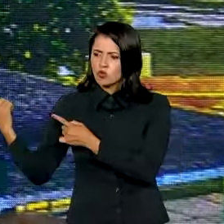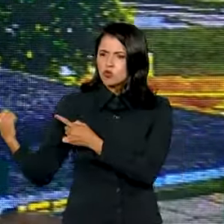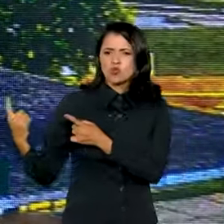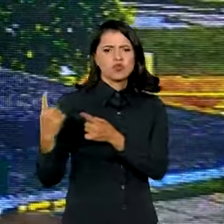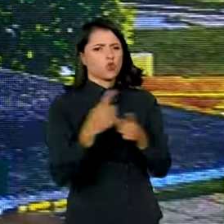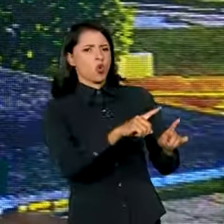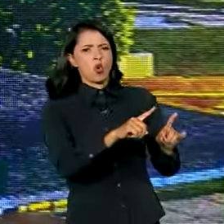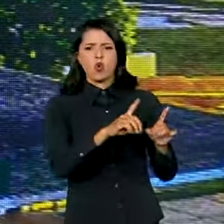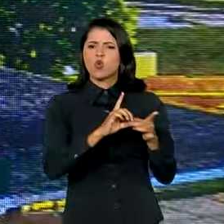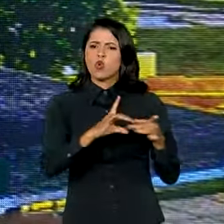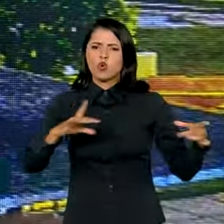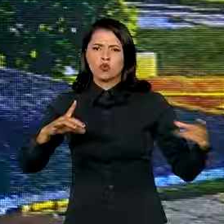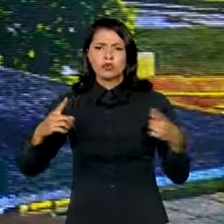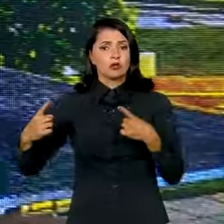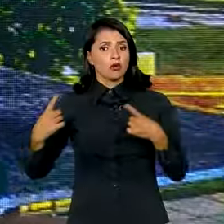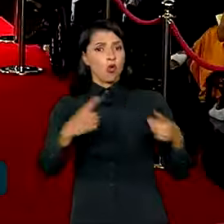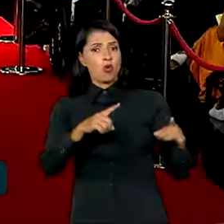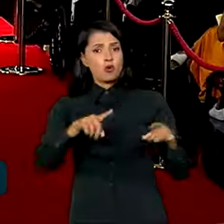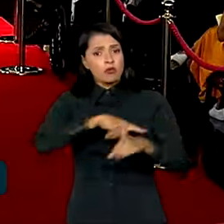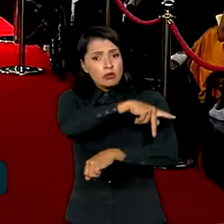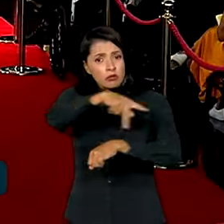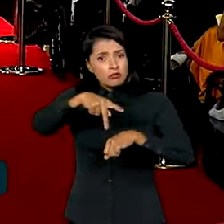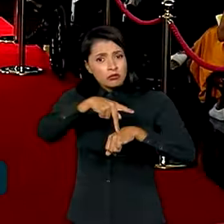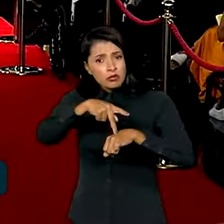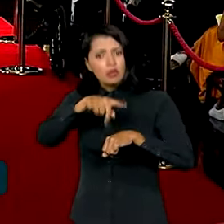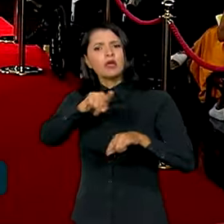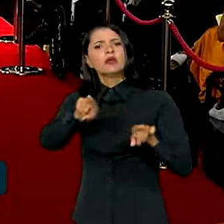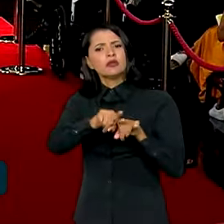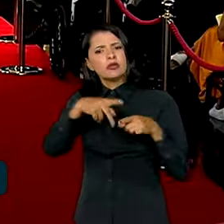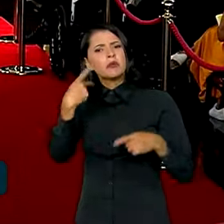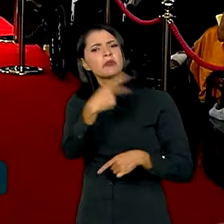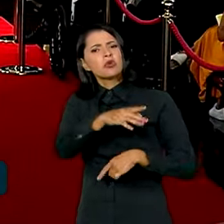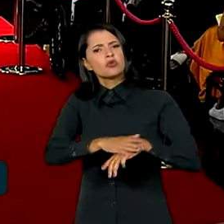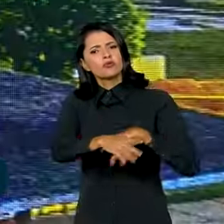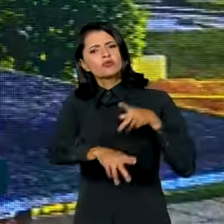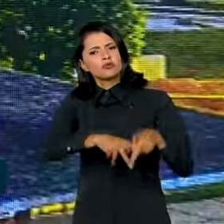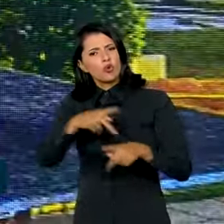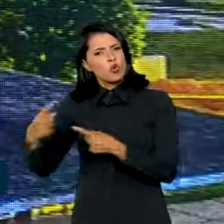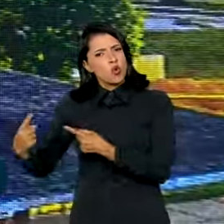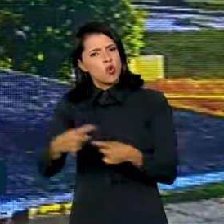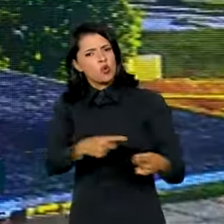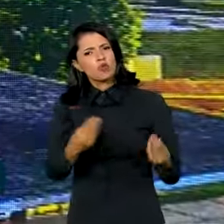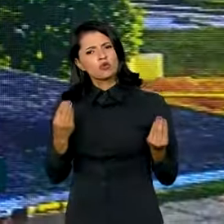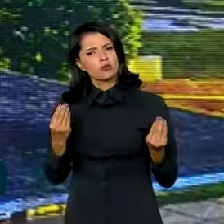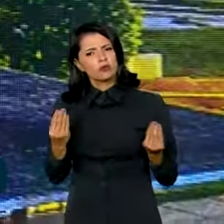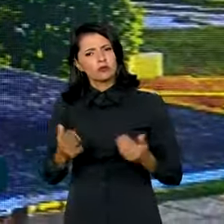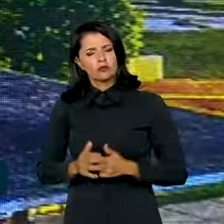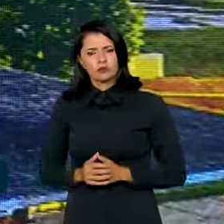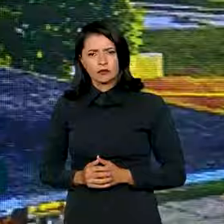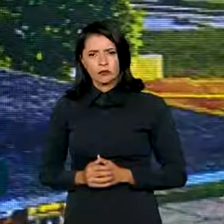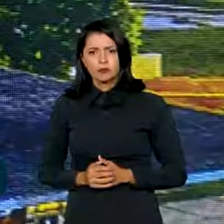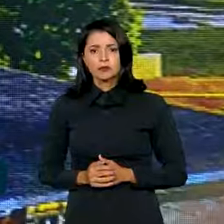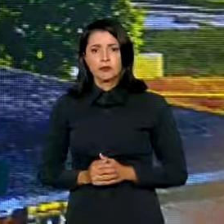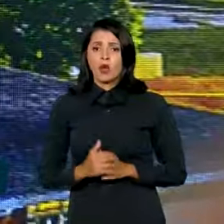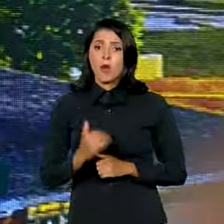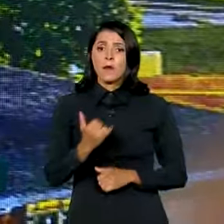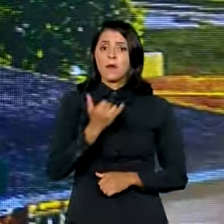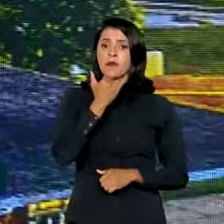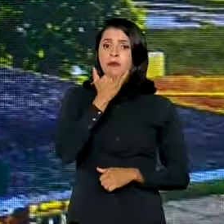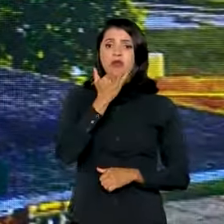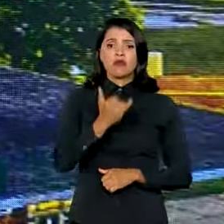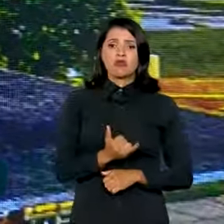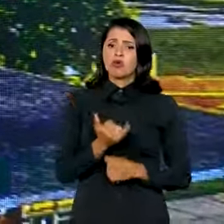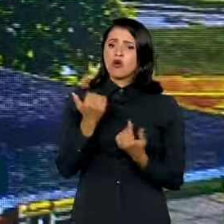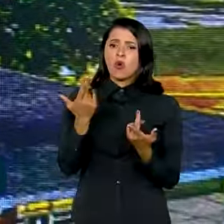democracia, contra seu país e contra seu próprio povo. O perdão soaria como